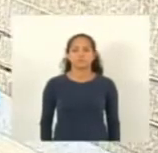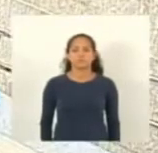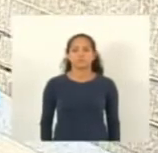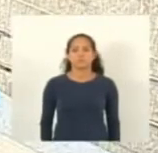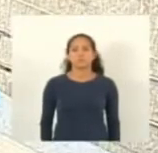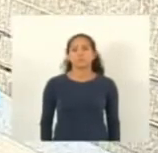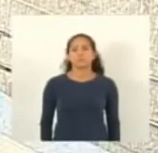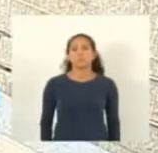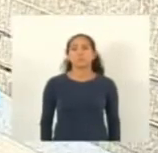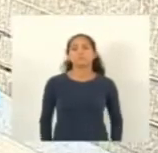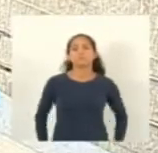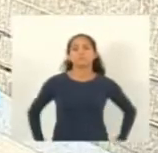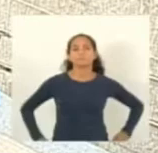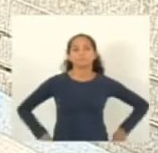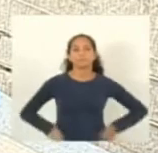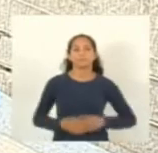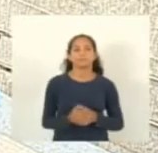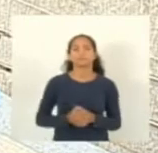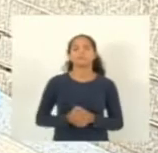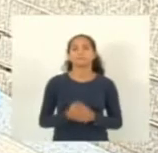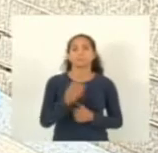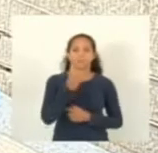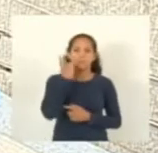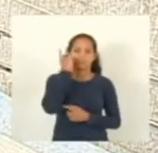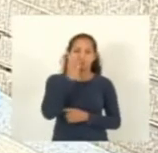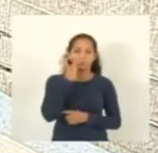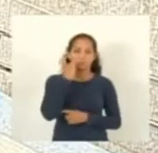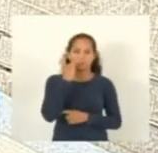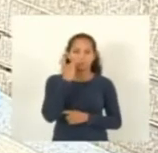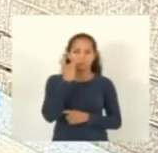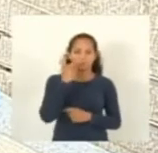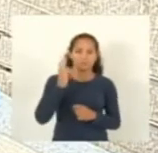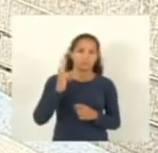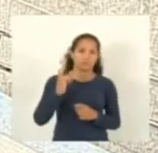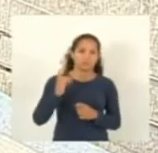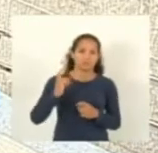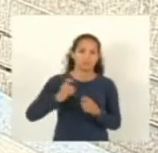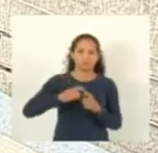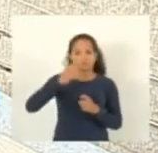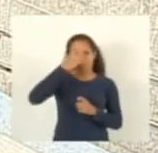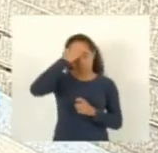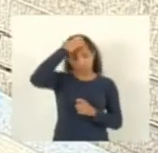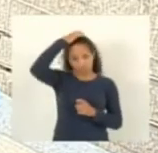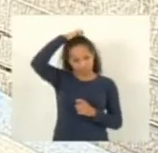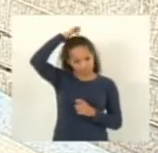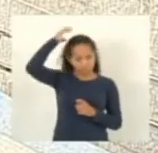Com a palavra o deputado doutor Hércules na fase das comunicações.